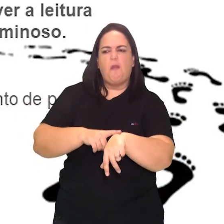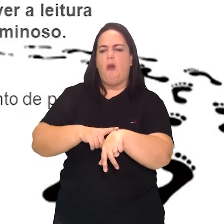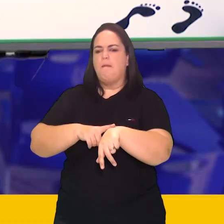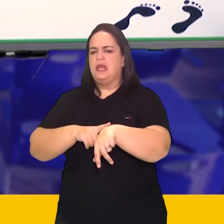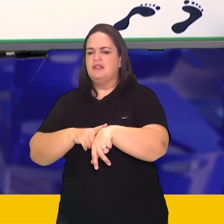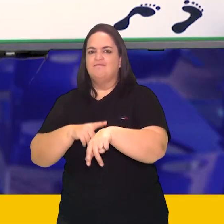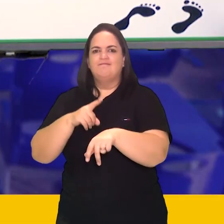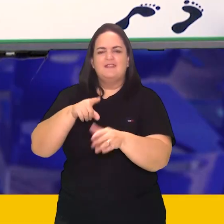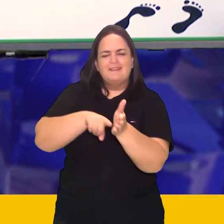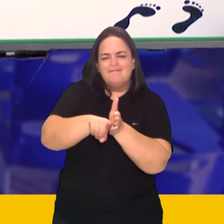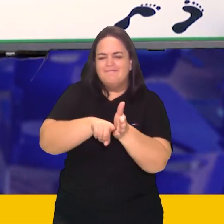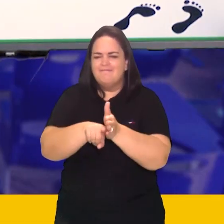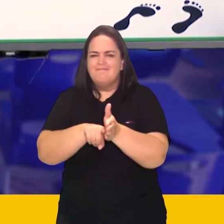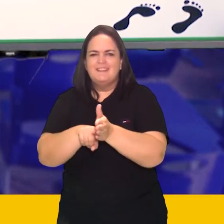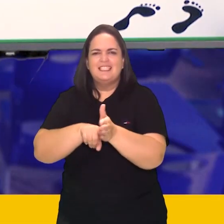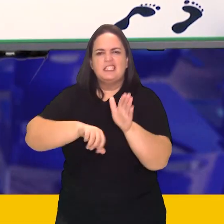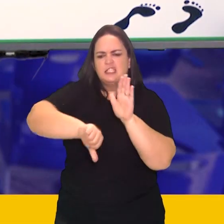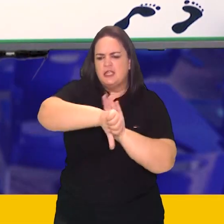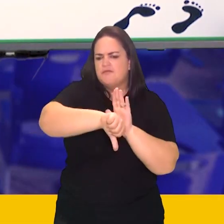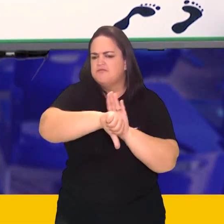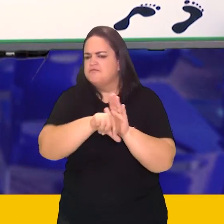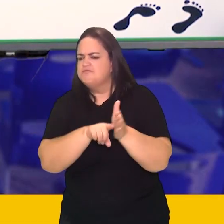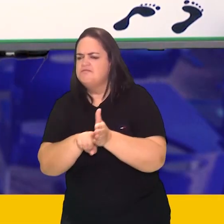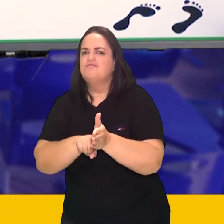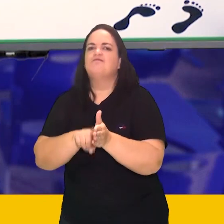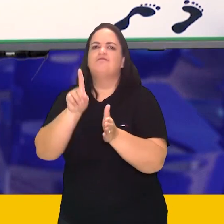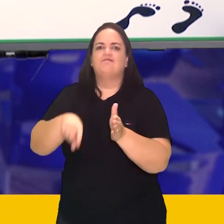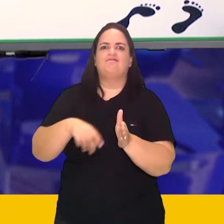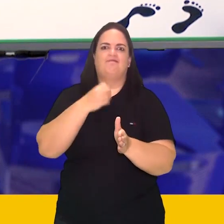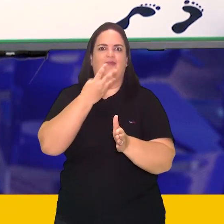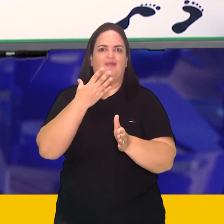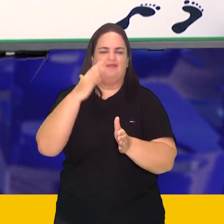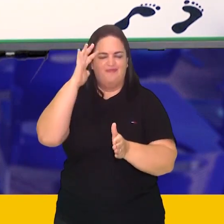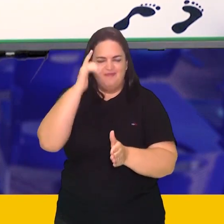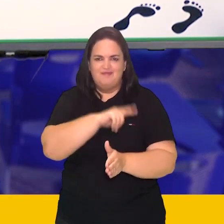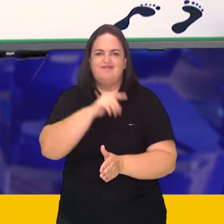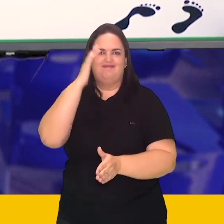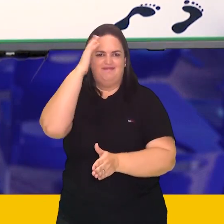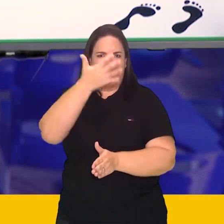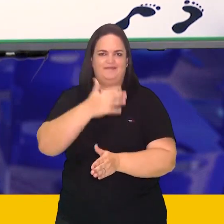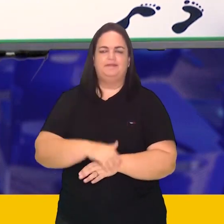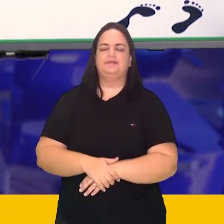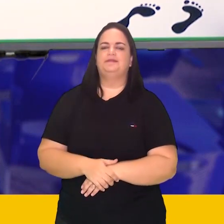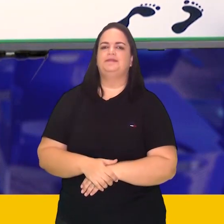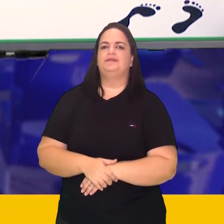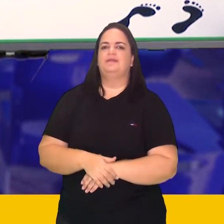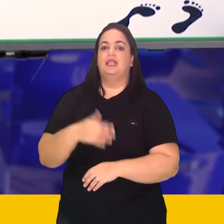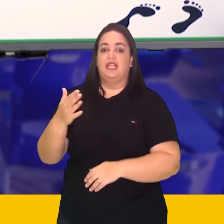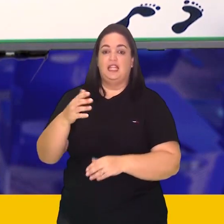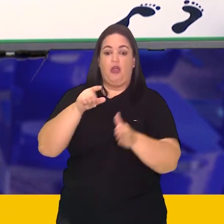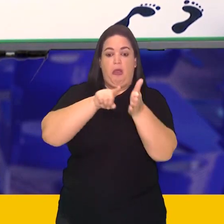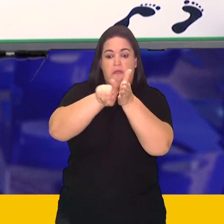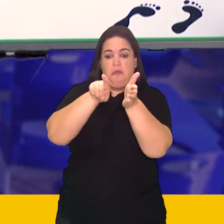crimes bastante misteriosos. Bom, a sequência de perguntas que a gente vai corrigir agora